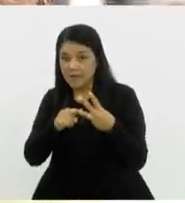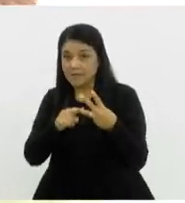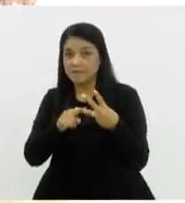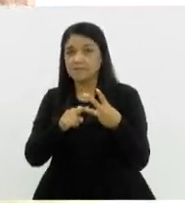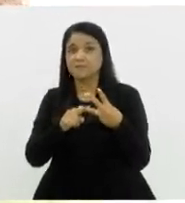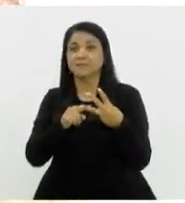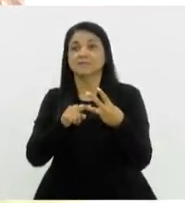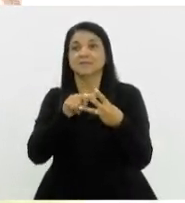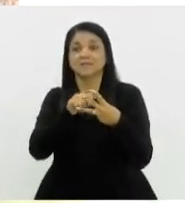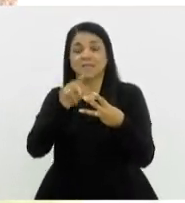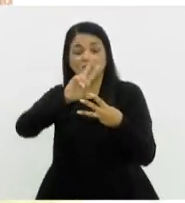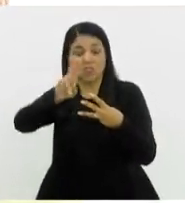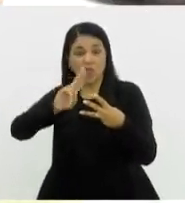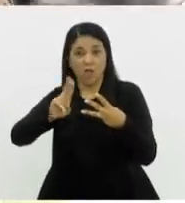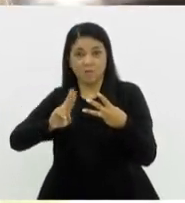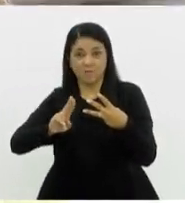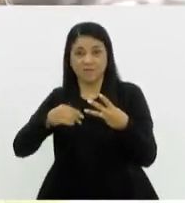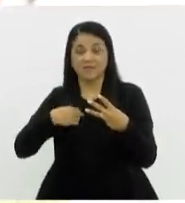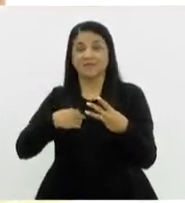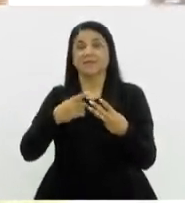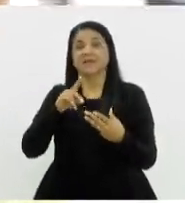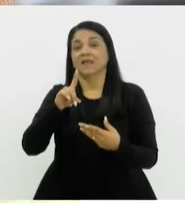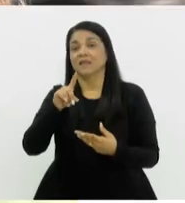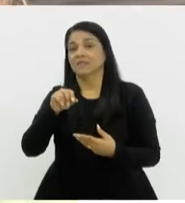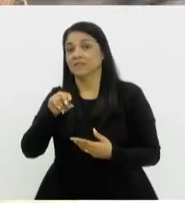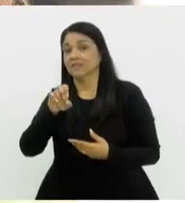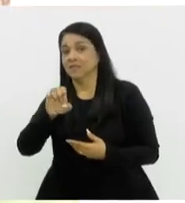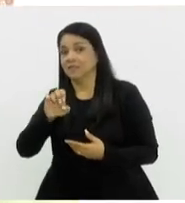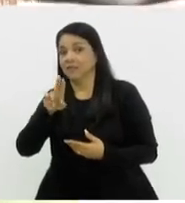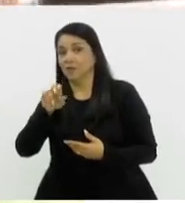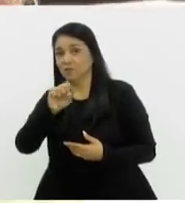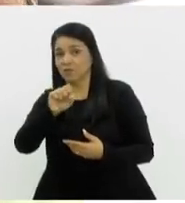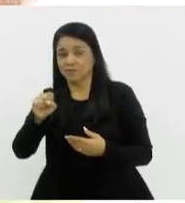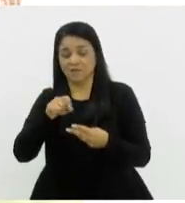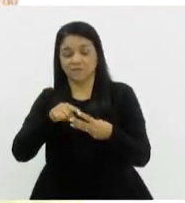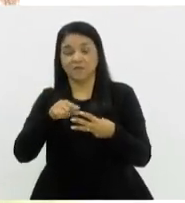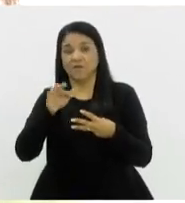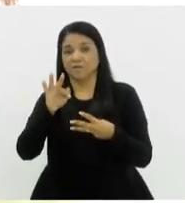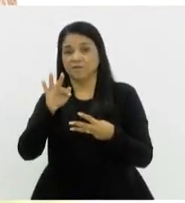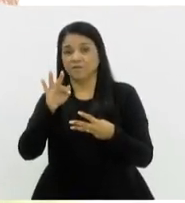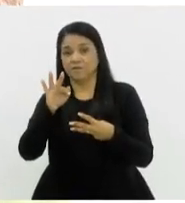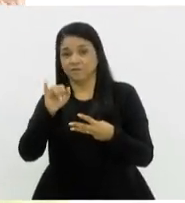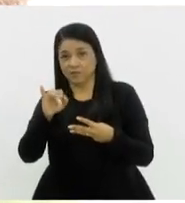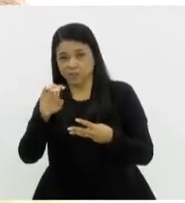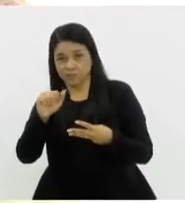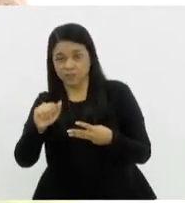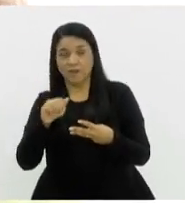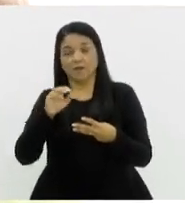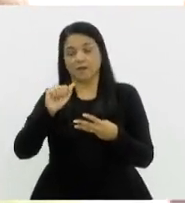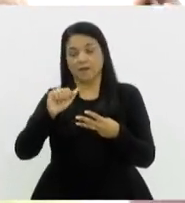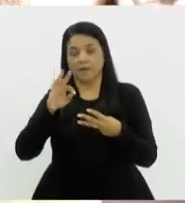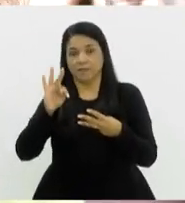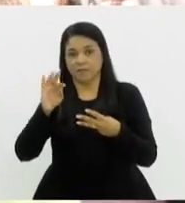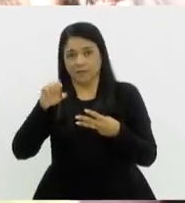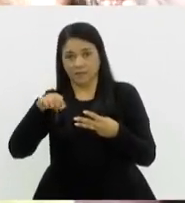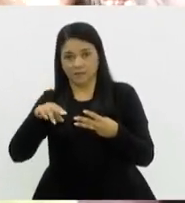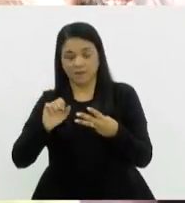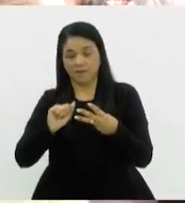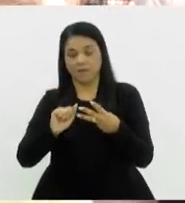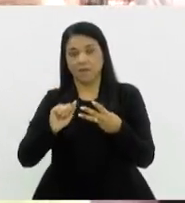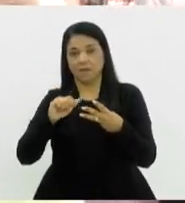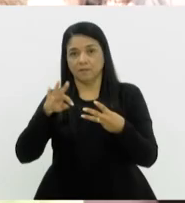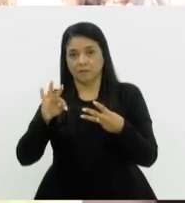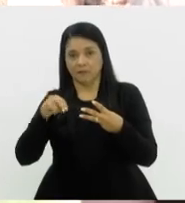escolheu o nome de três deusas gregas, porque elas são para a proteção da mulher, que é a Ficha, a Atena e a Artenes. A Ficha é